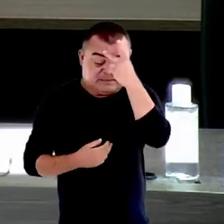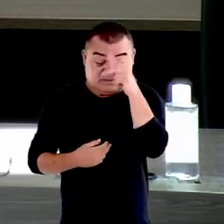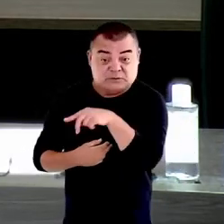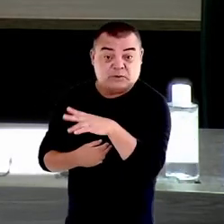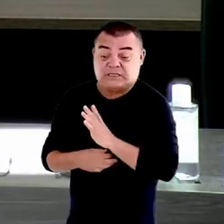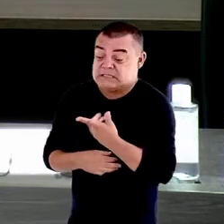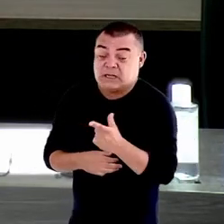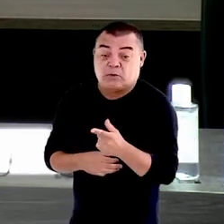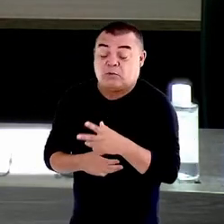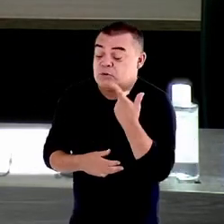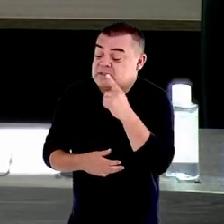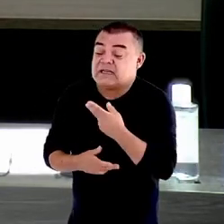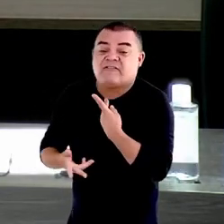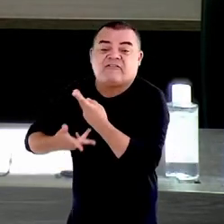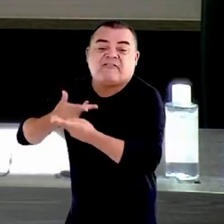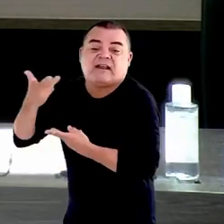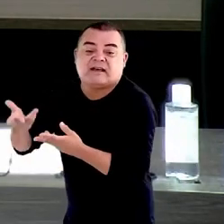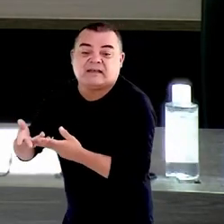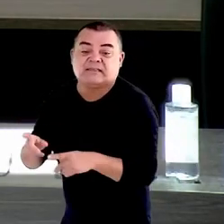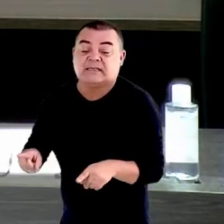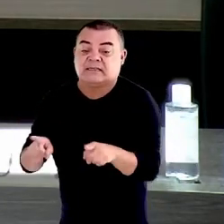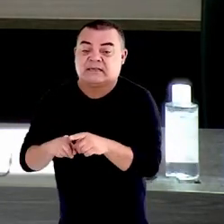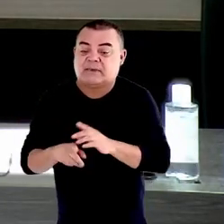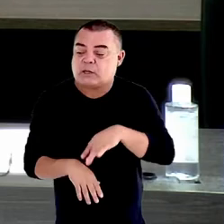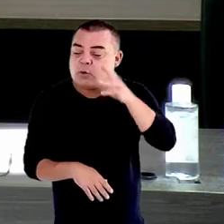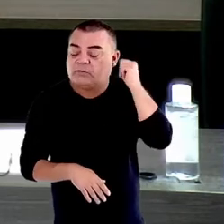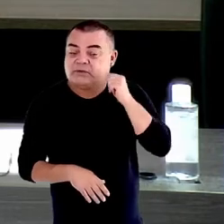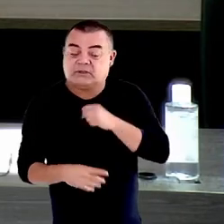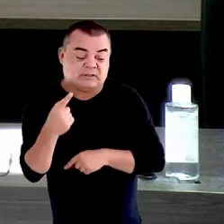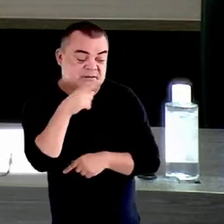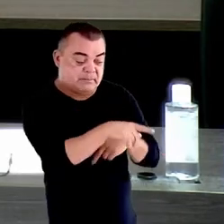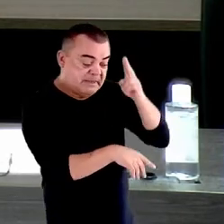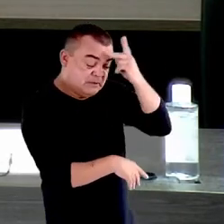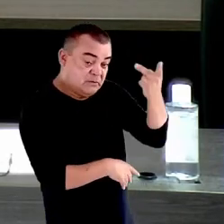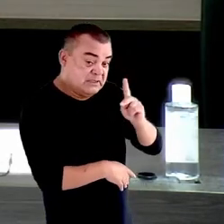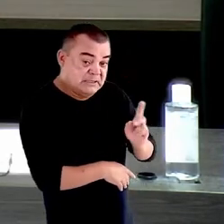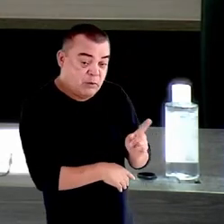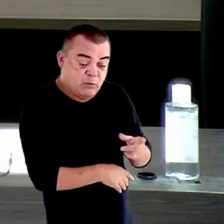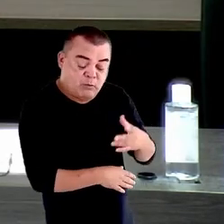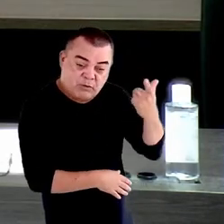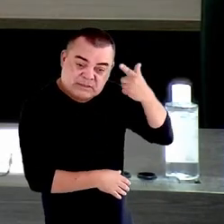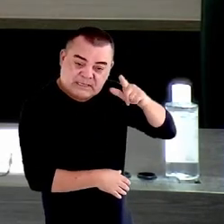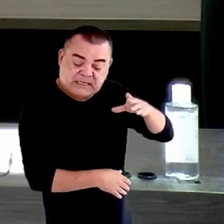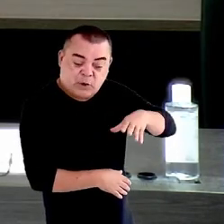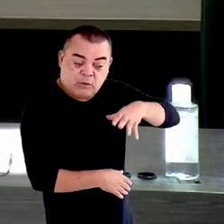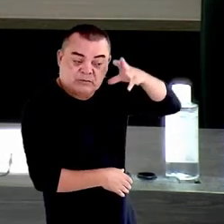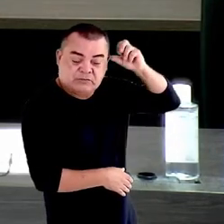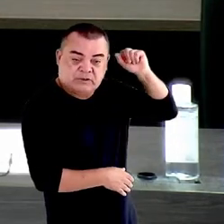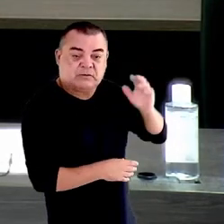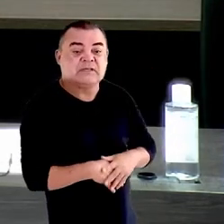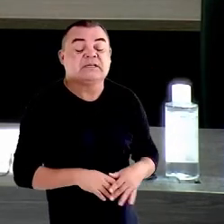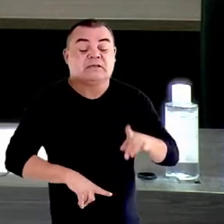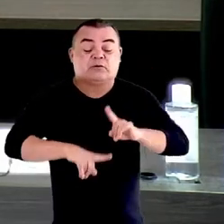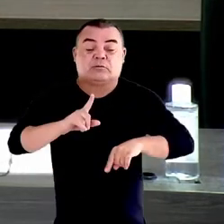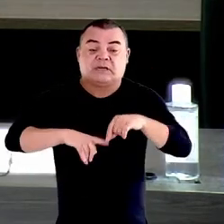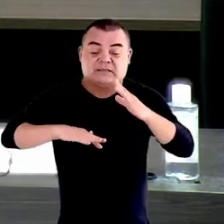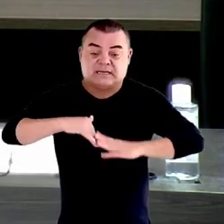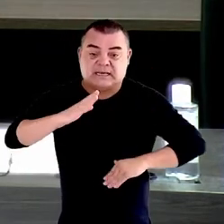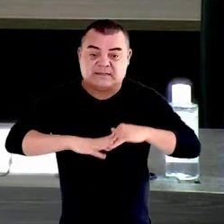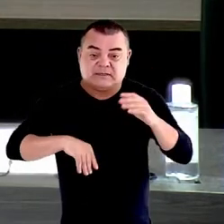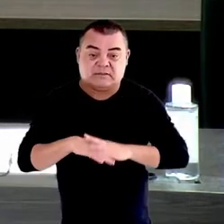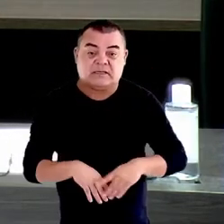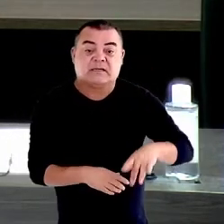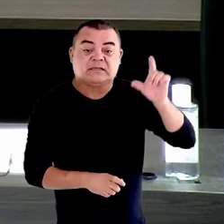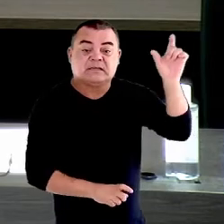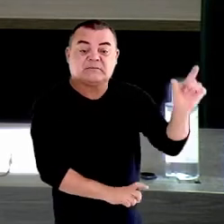que possam ouvir por aqueles que não conseguem ser ouvidos e que sejam um instrumento de ação daqueles que estão